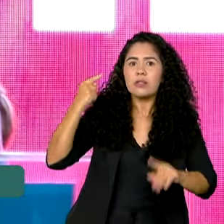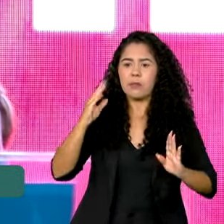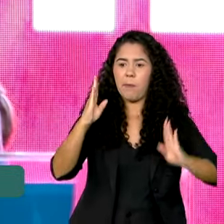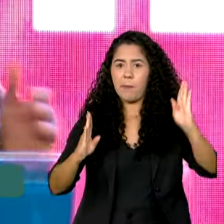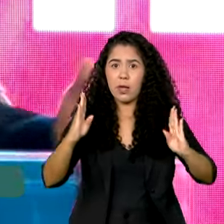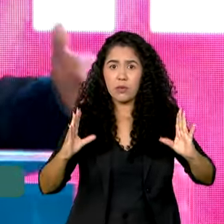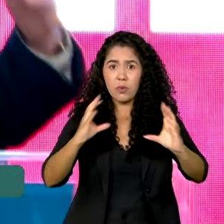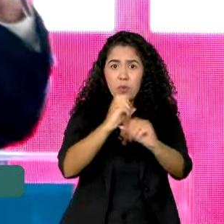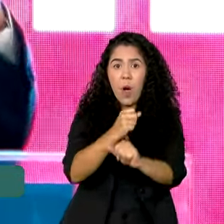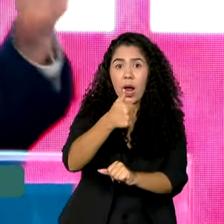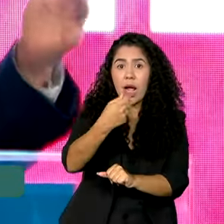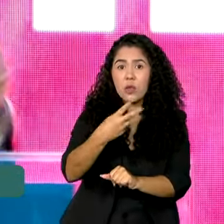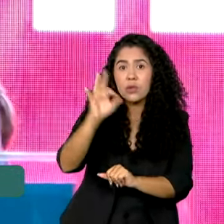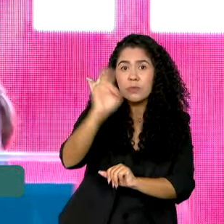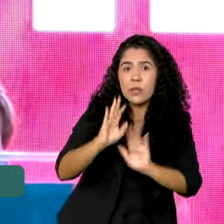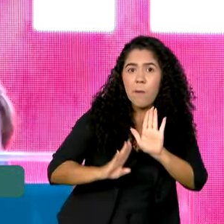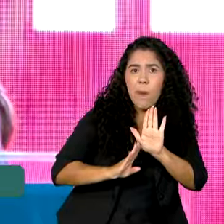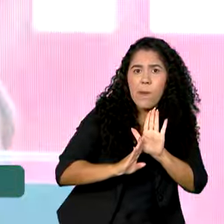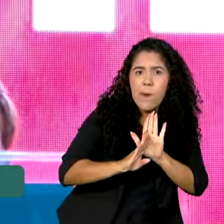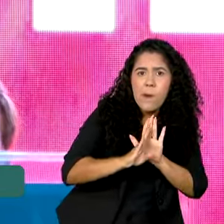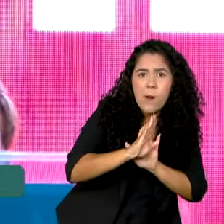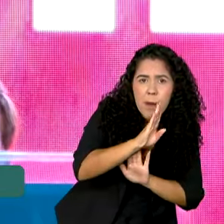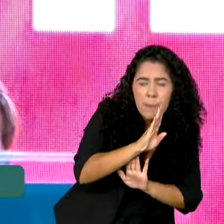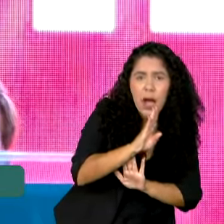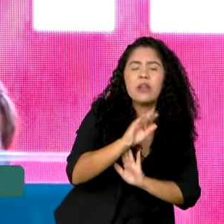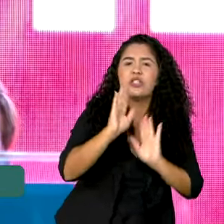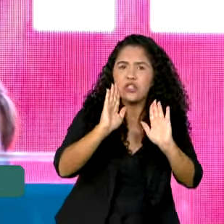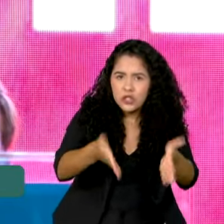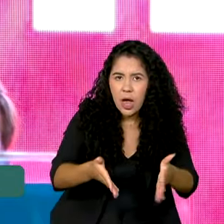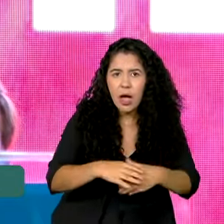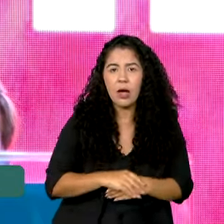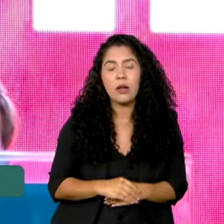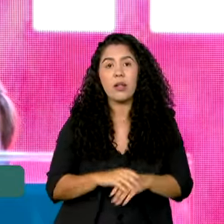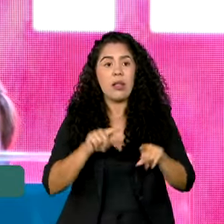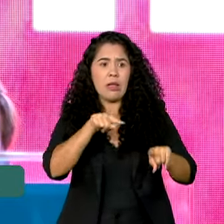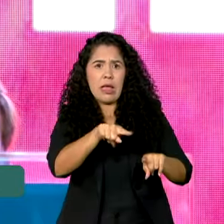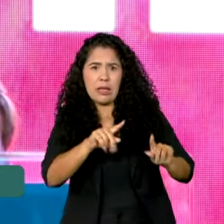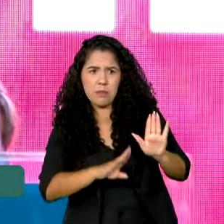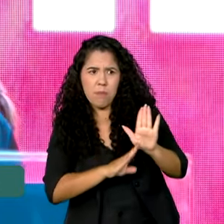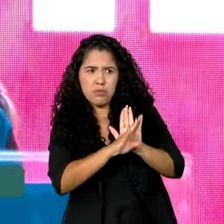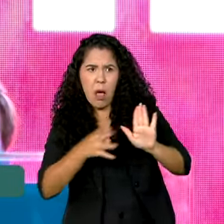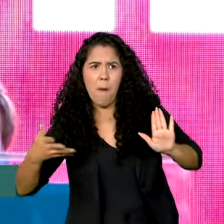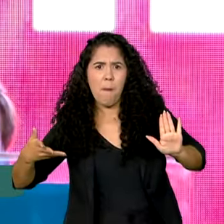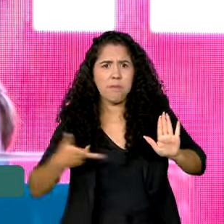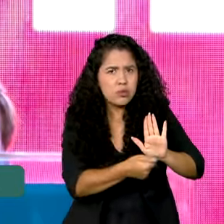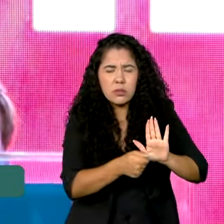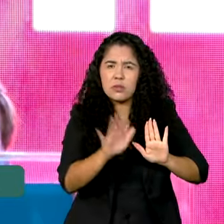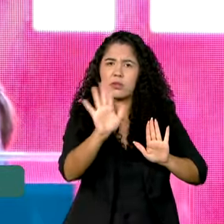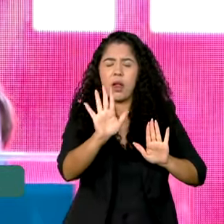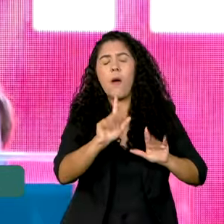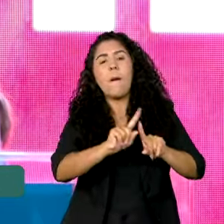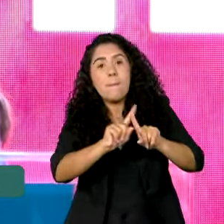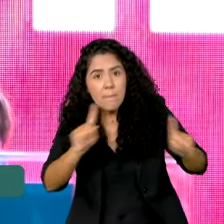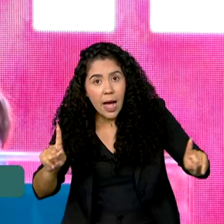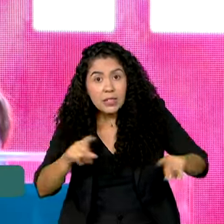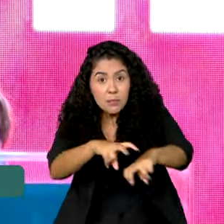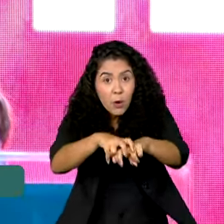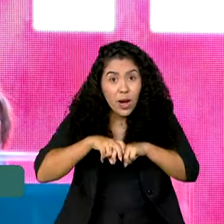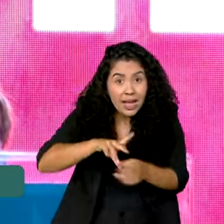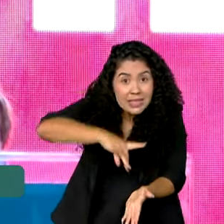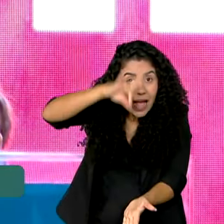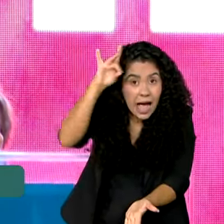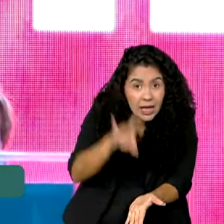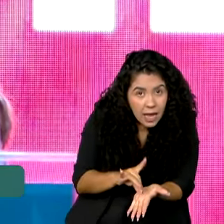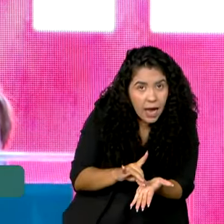O Brasil já cresceu a 10%. Não é um crescimento extraordinário, mas em função da realidade da